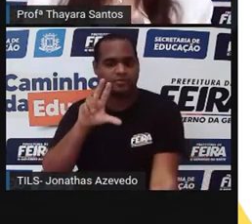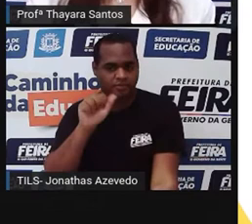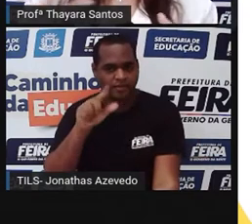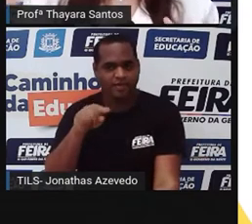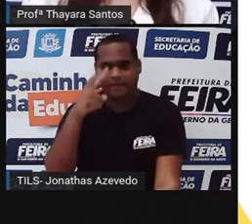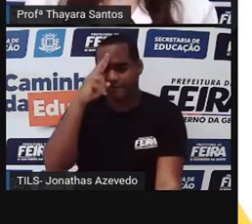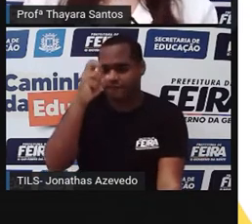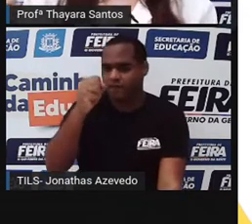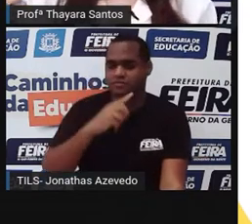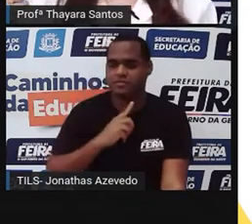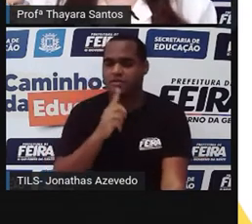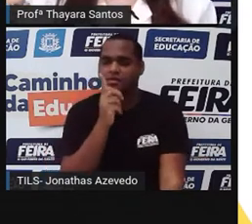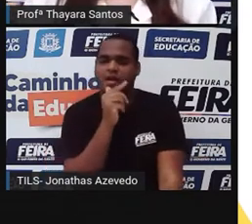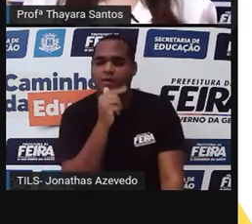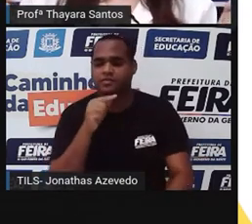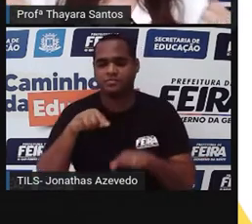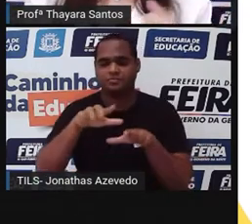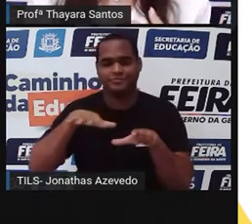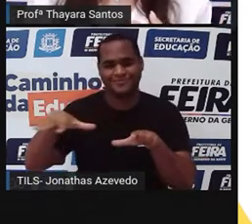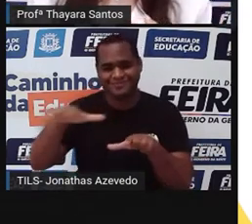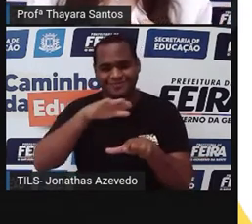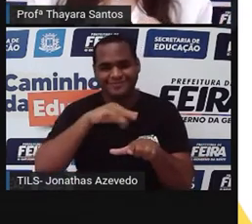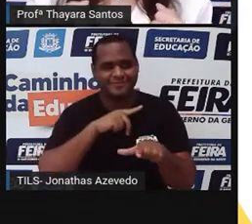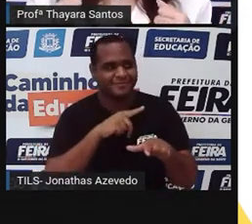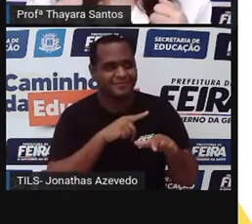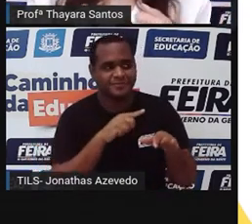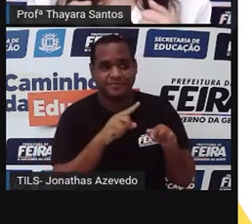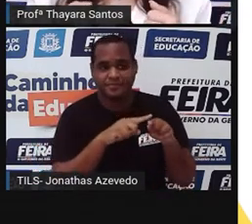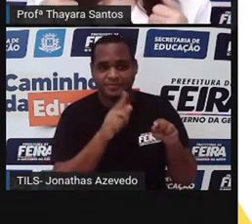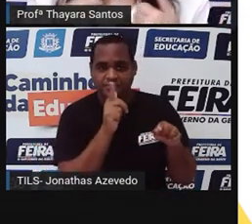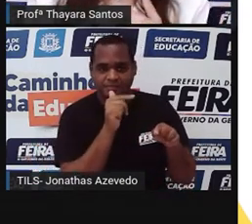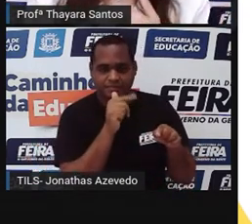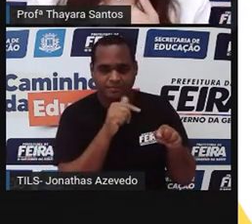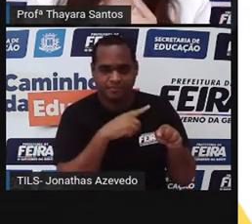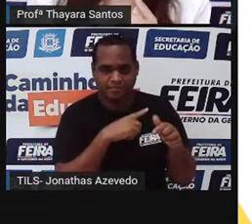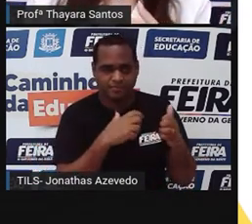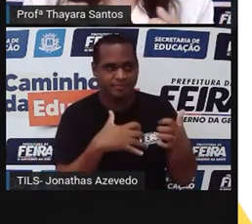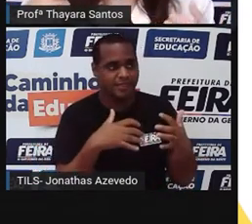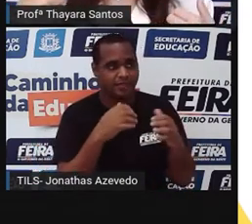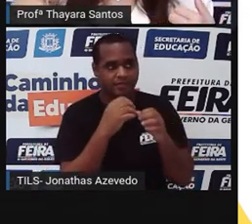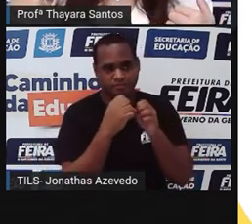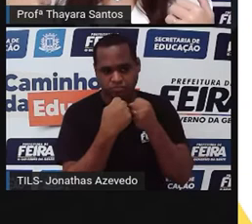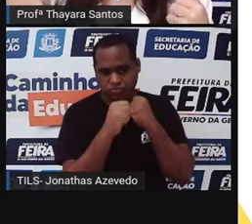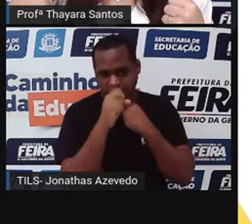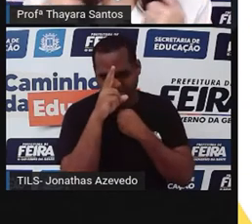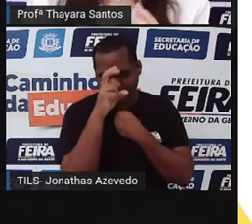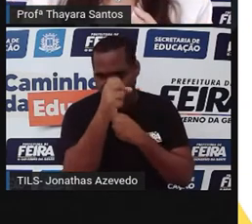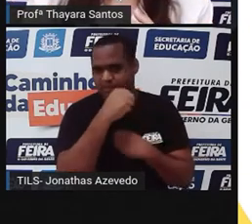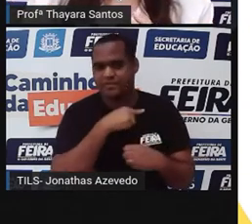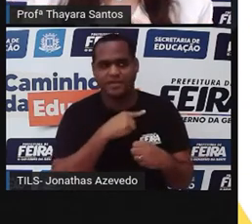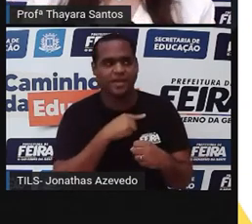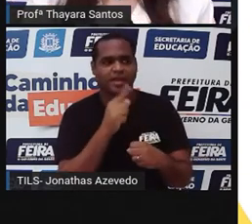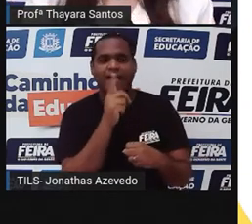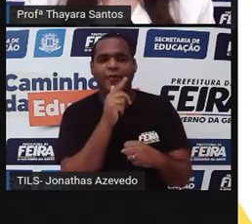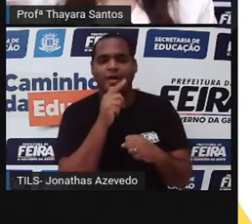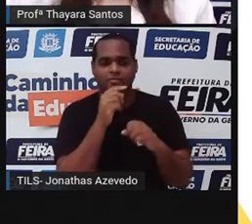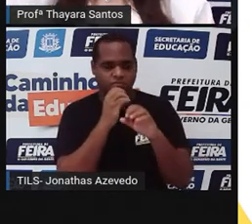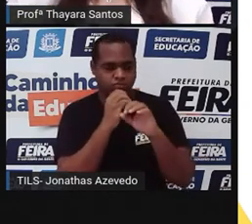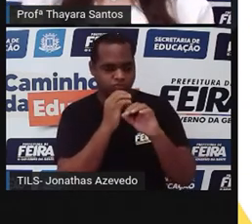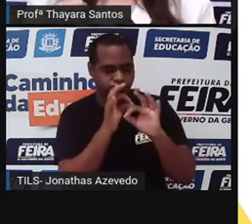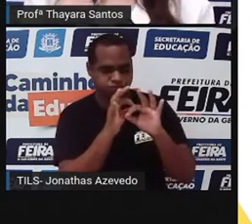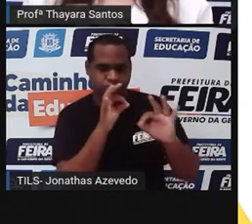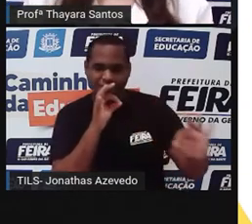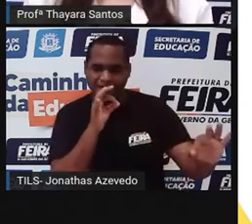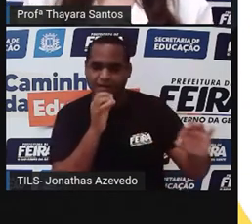forte, ela pega a água do ambiente e faz com que a pressão que está tão grande ali dentro dela, ela libera essa água com tanta pressão